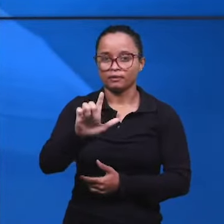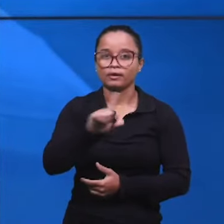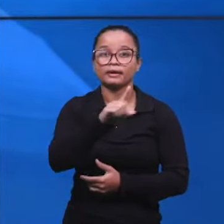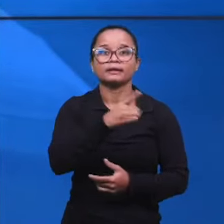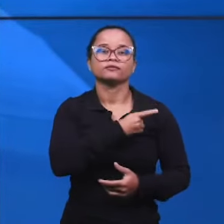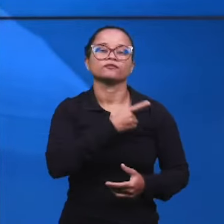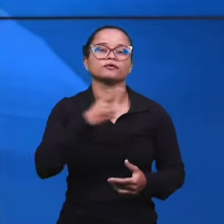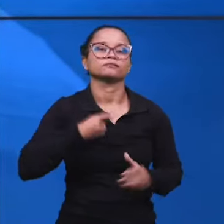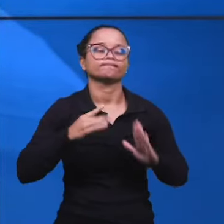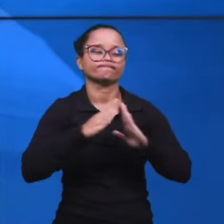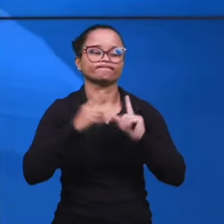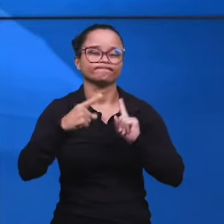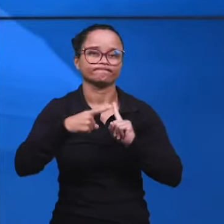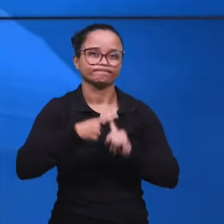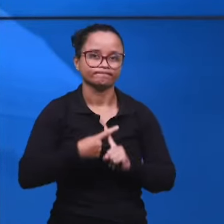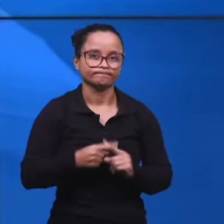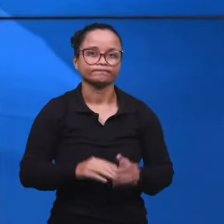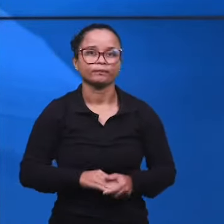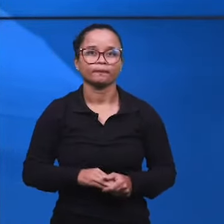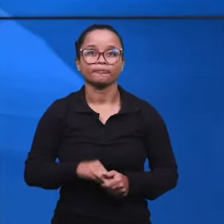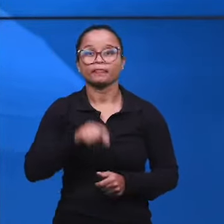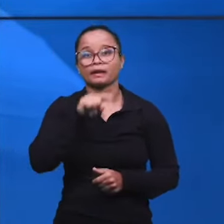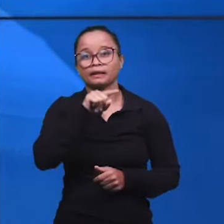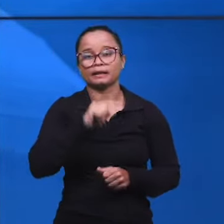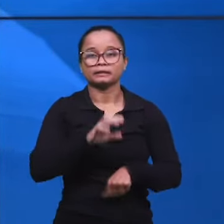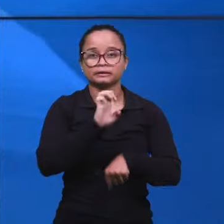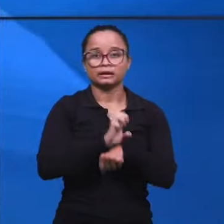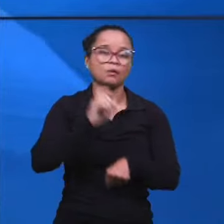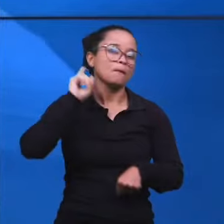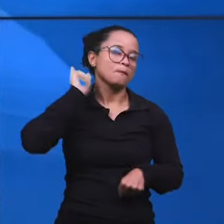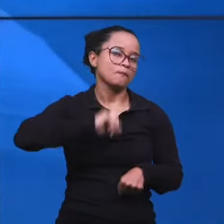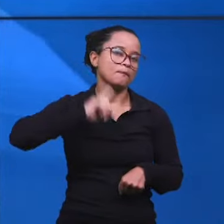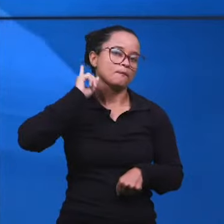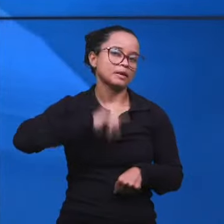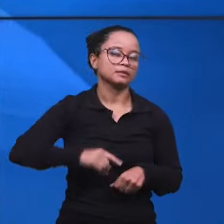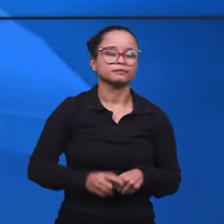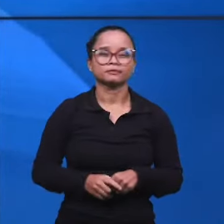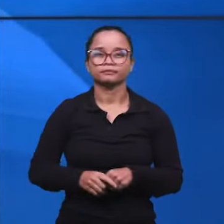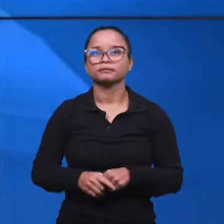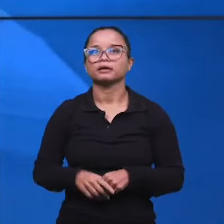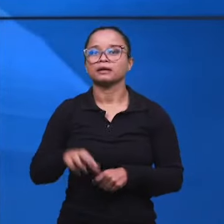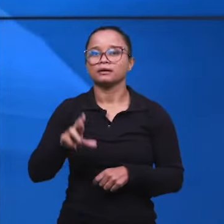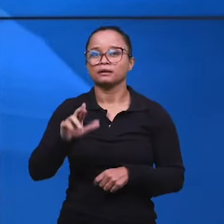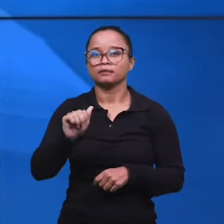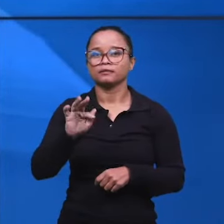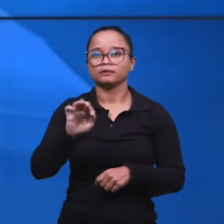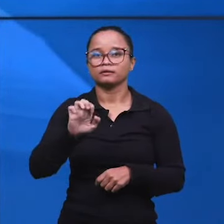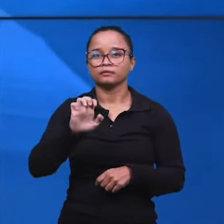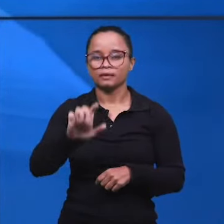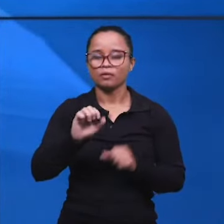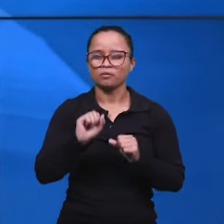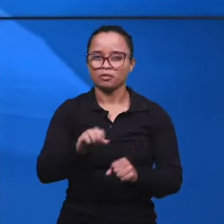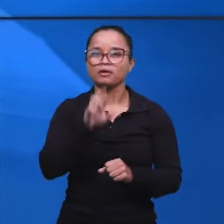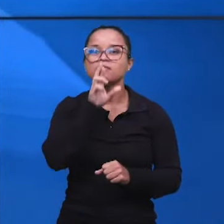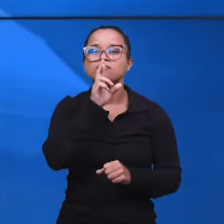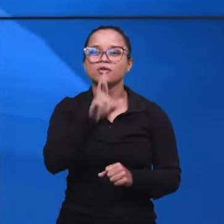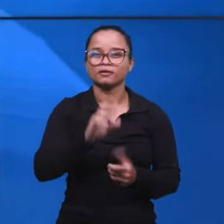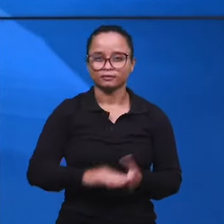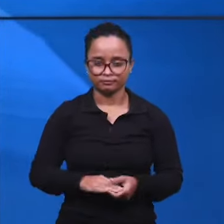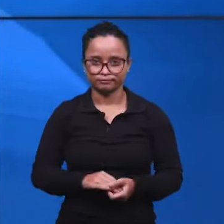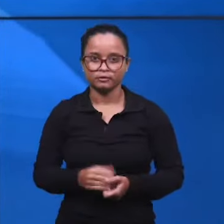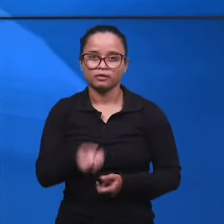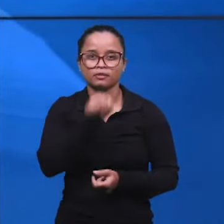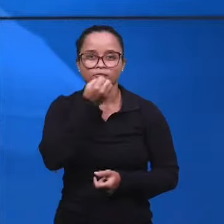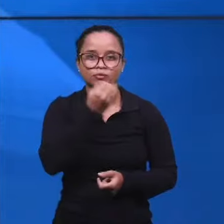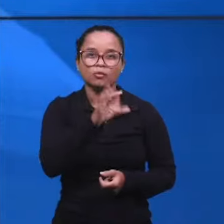diácono lá da nossa igreja em João Molevade, no estado de Minas Gerais. Rafael, diácono, pode responder, e, aliás,